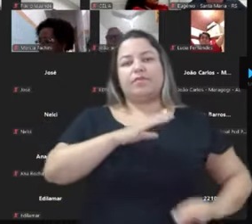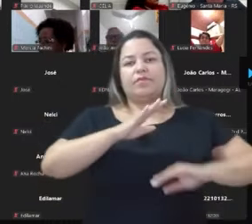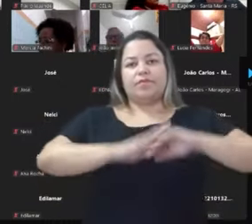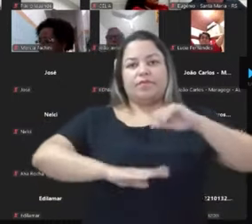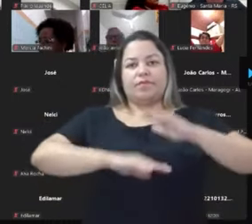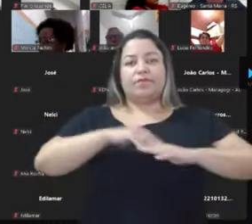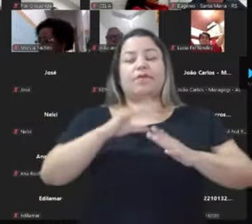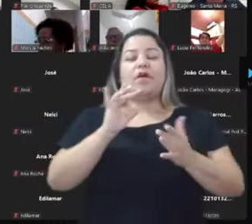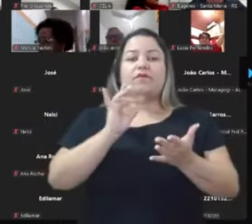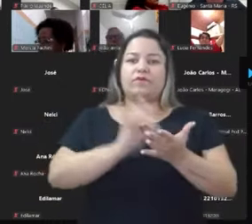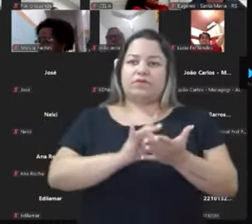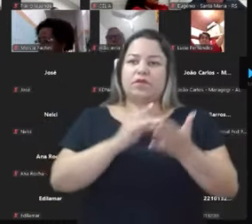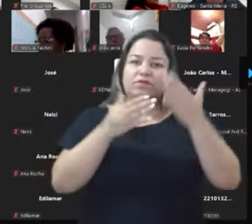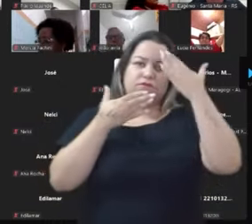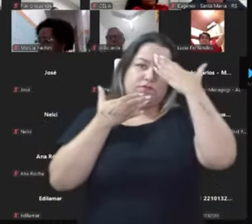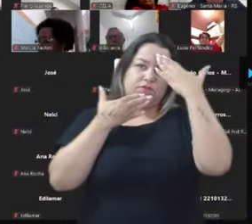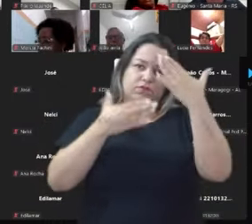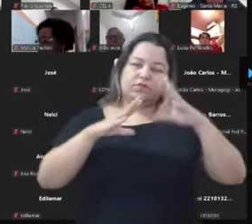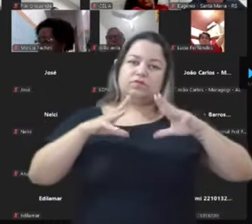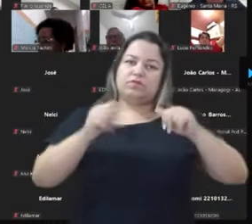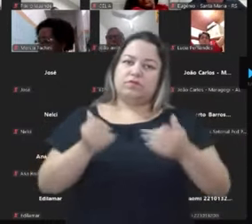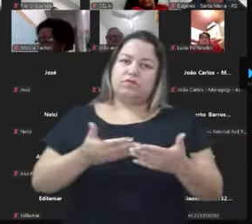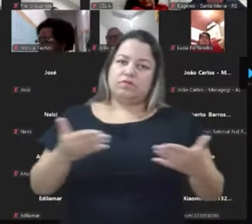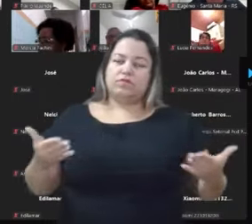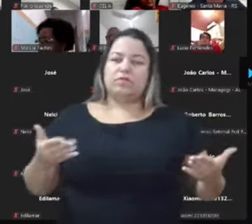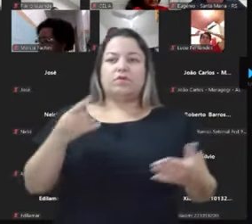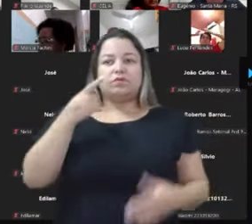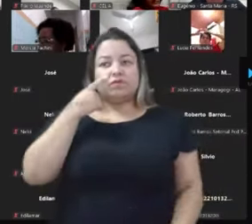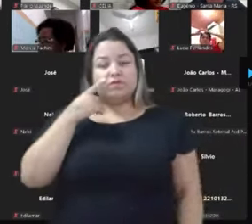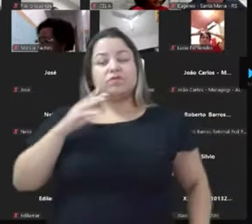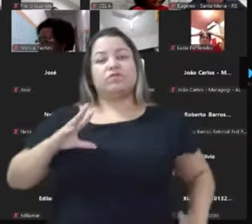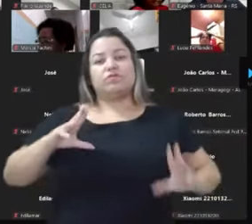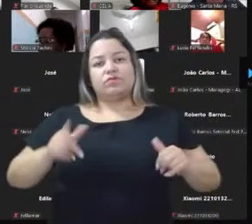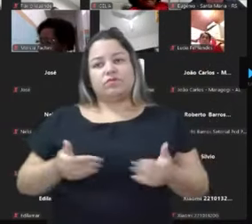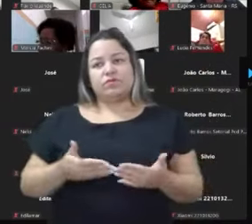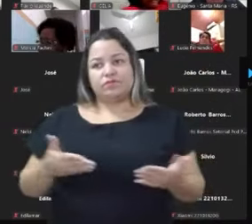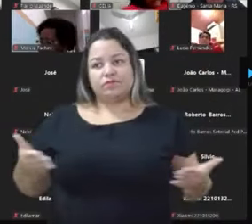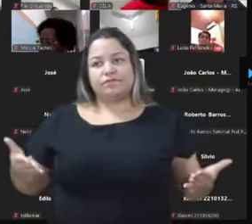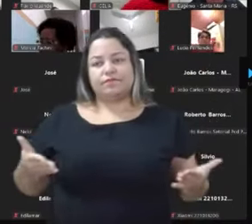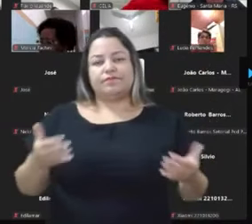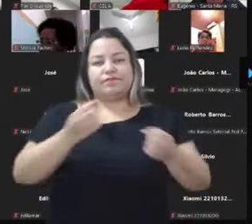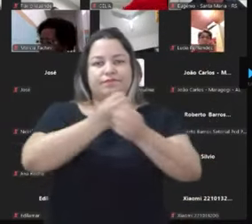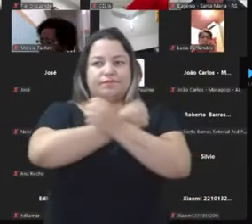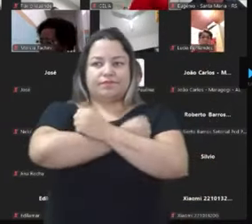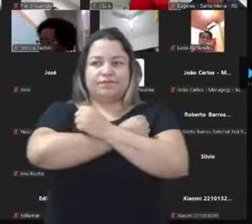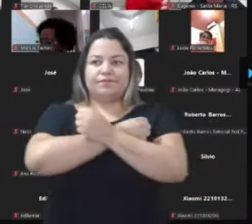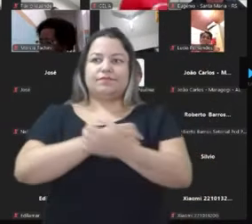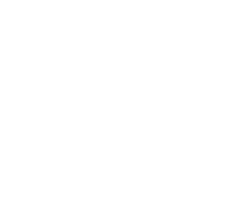é a verdade. Eu agradeço a todos aí, a atenção de todo mundo. Um abraço.